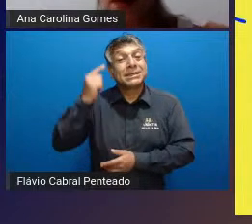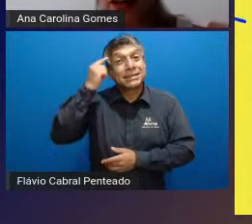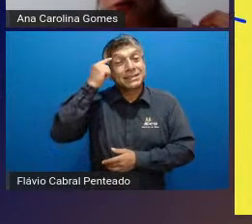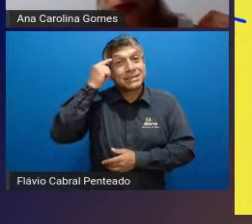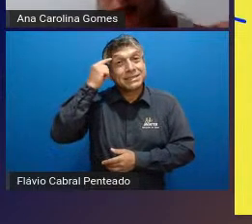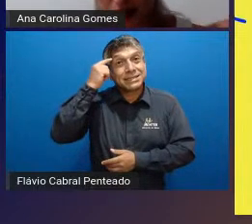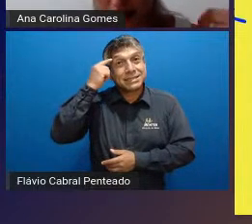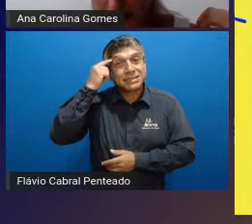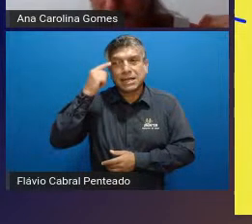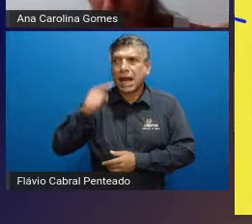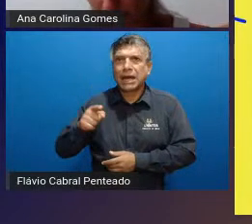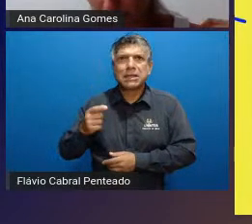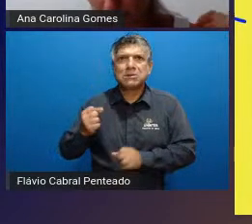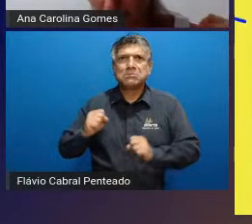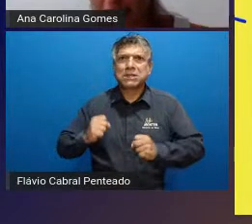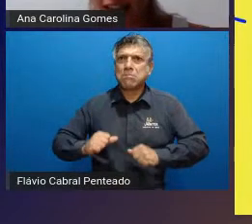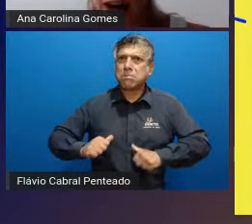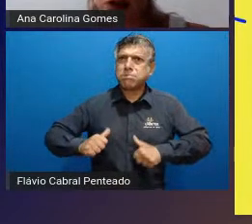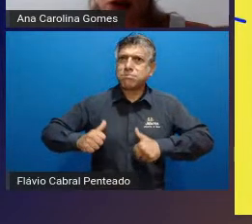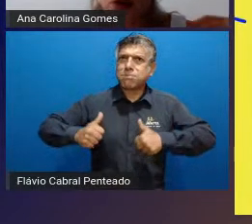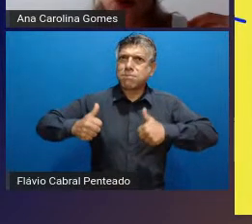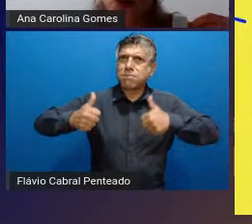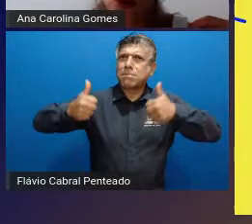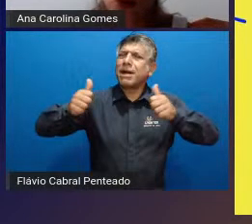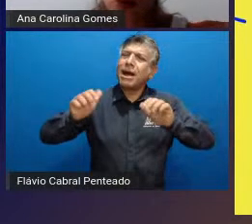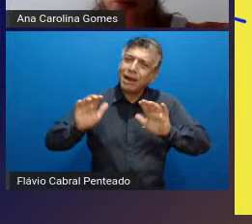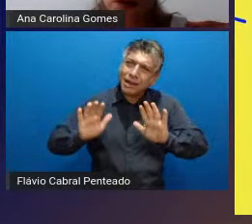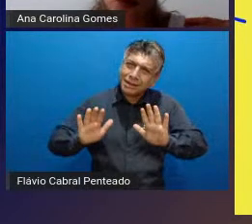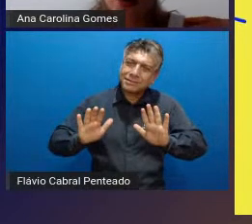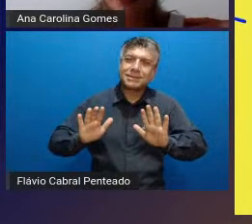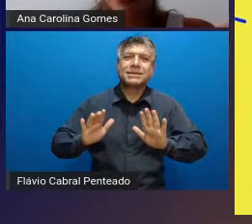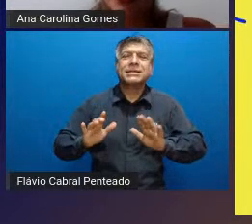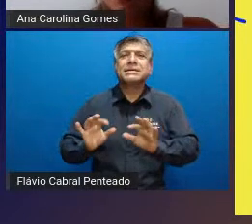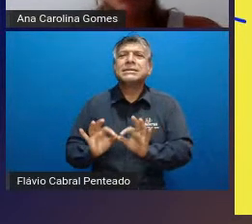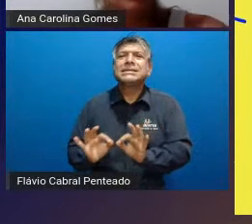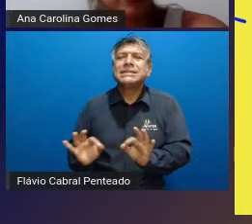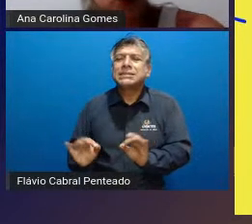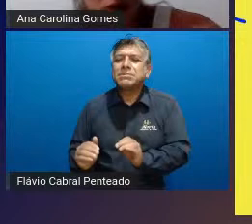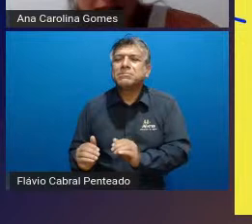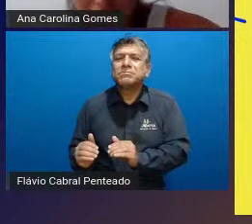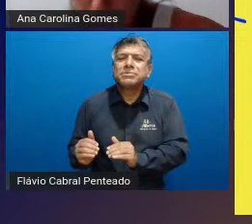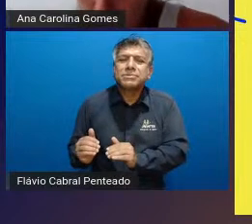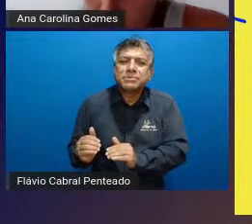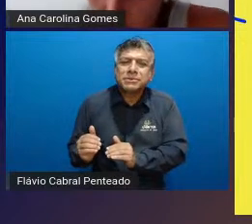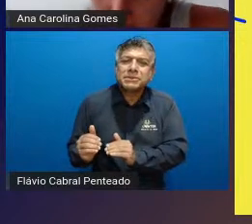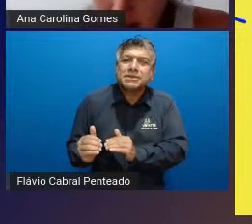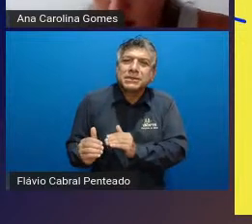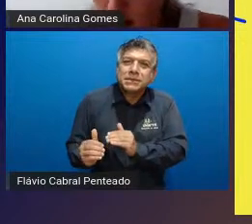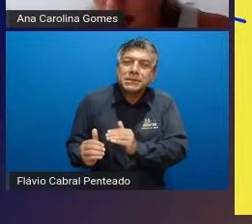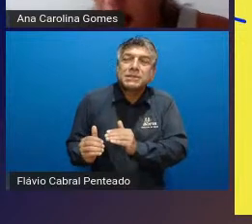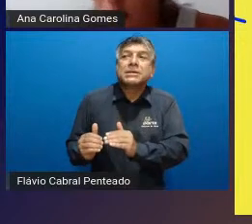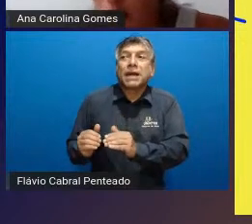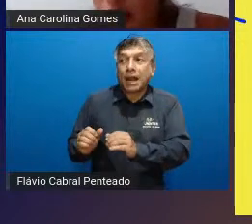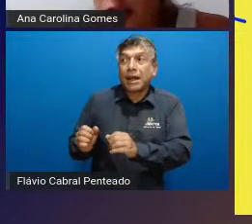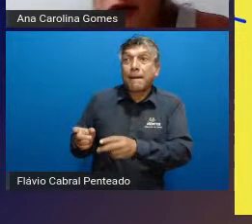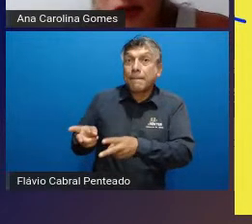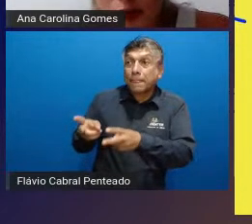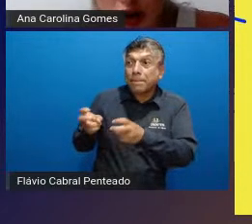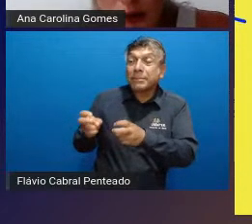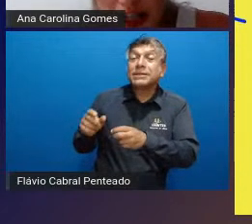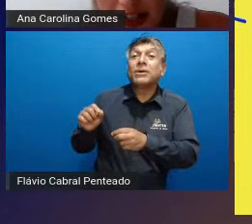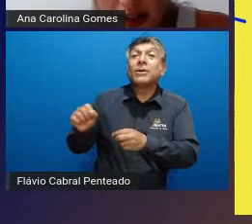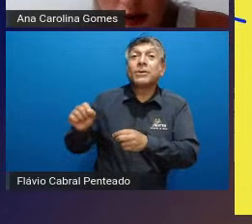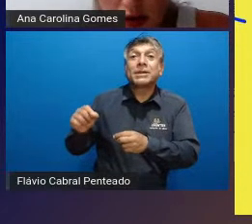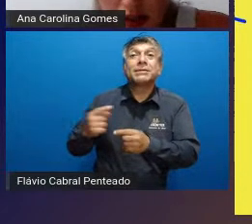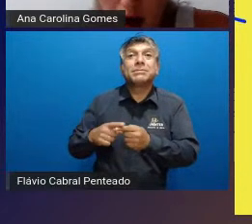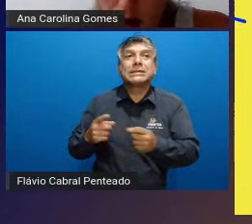desempenho por assim dizer e claro o profissional ele tem que estar muito atento aos déficits de interação social e o